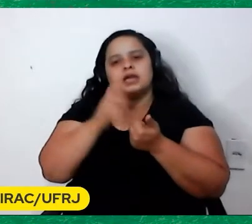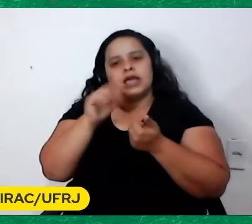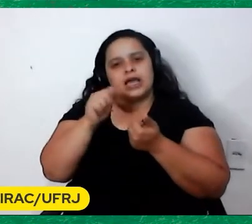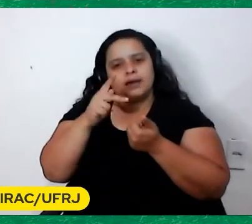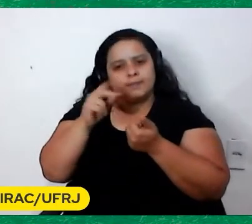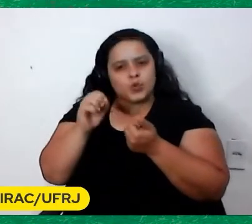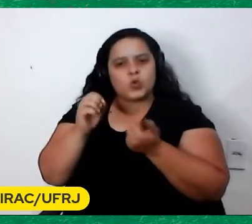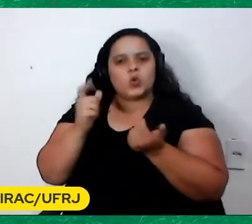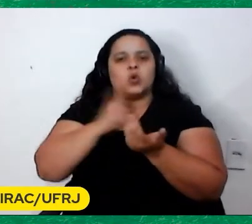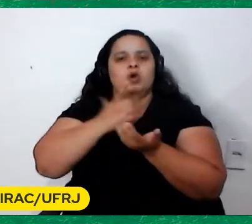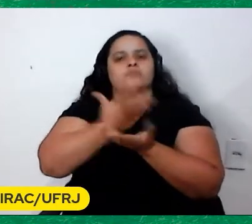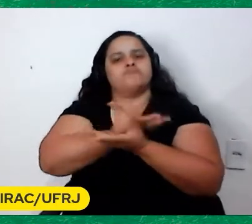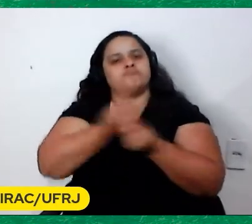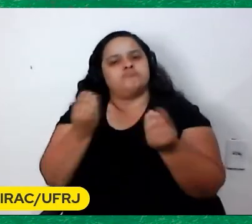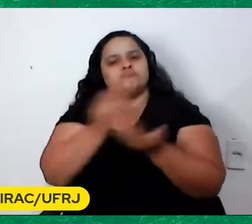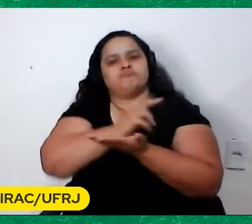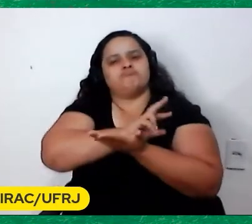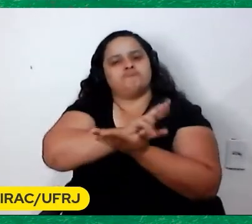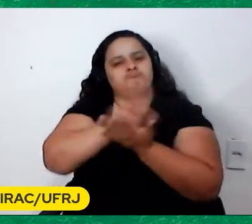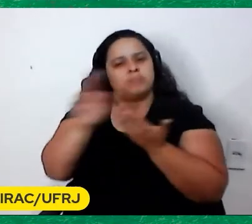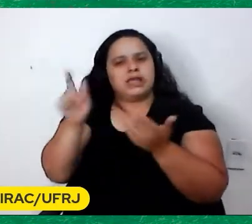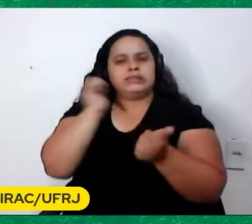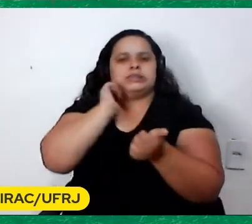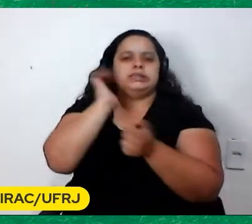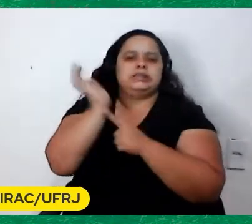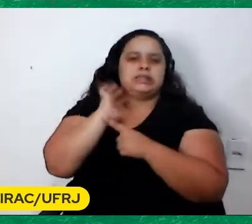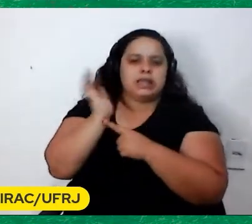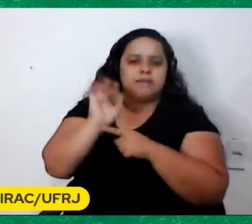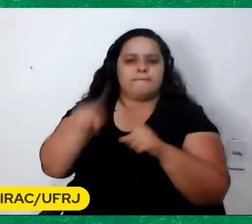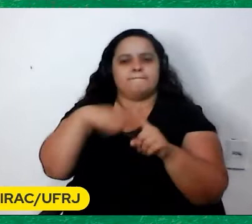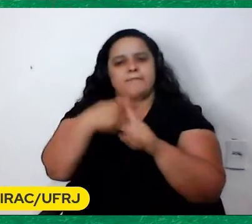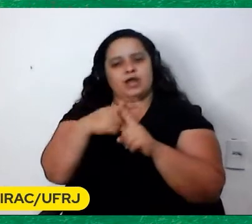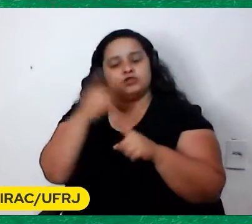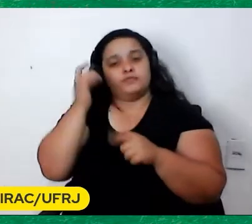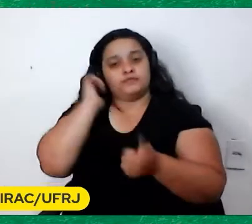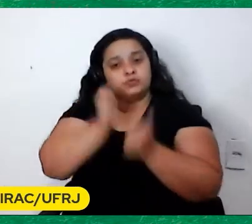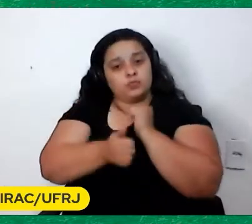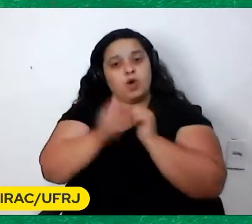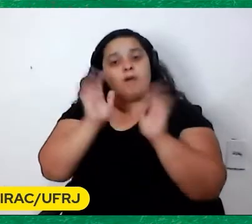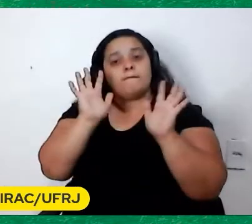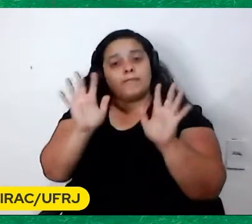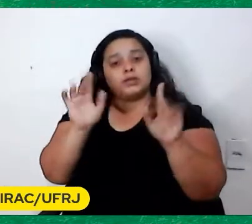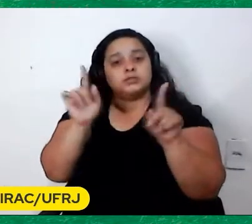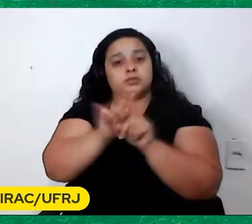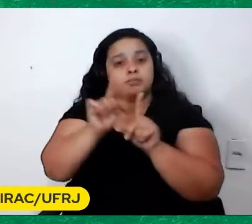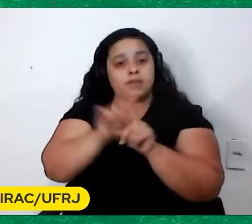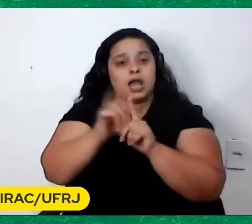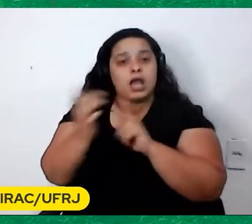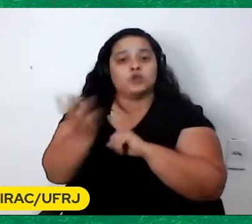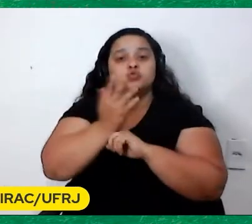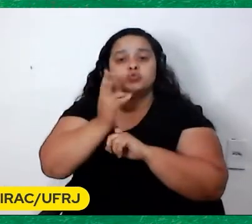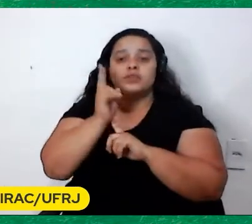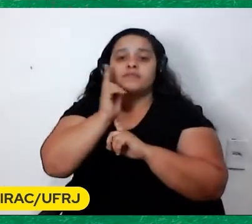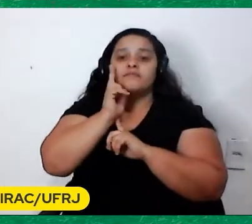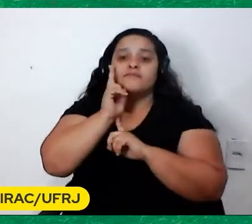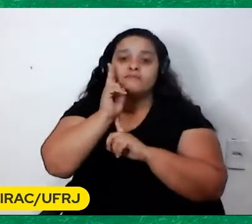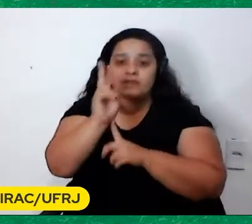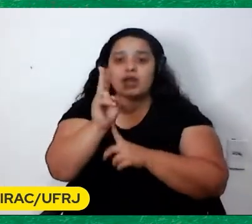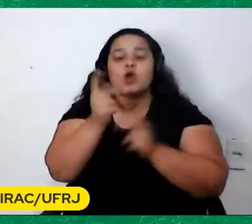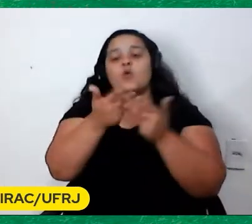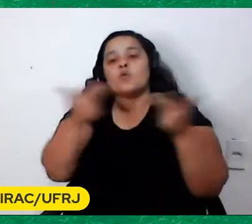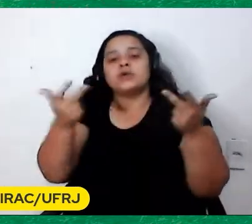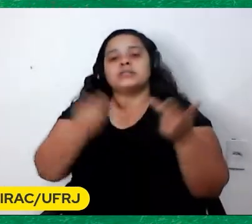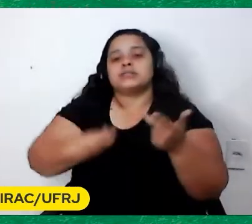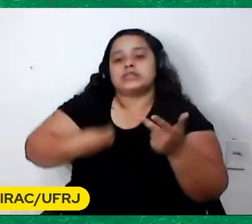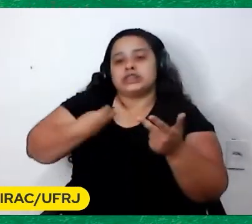Que fizeram Essa junção Entre o cinema E o futebol Mas nos ajuda Também A ver O que existe Para além Das